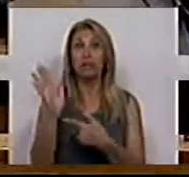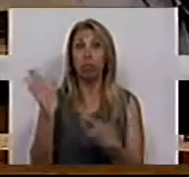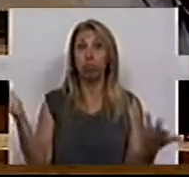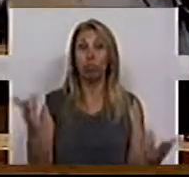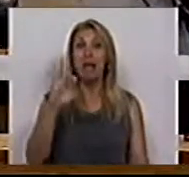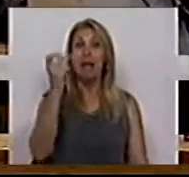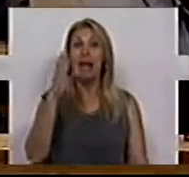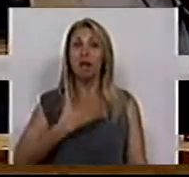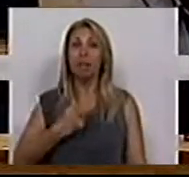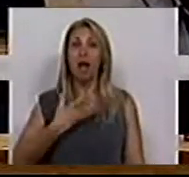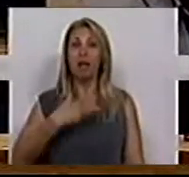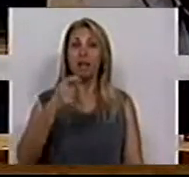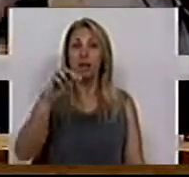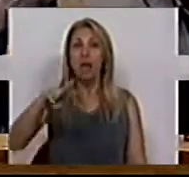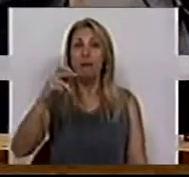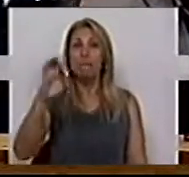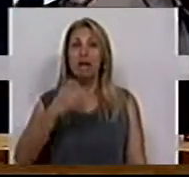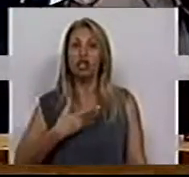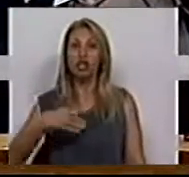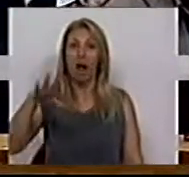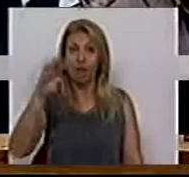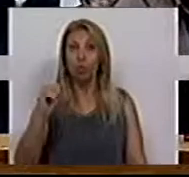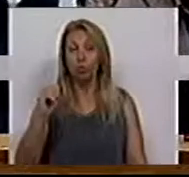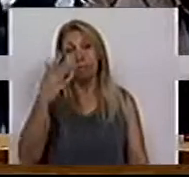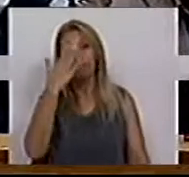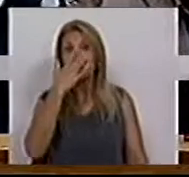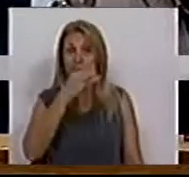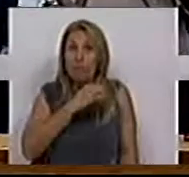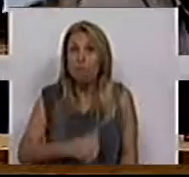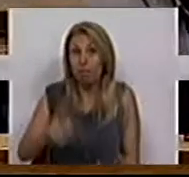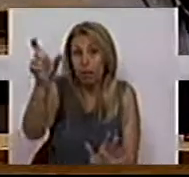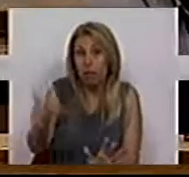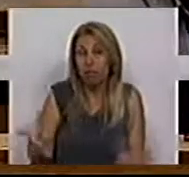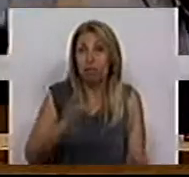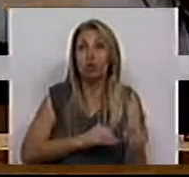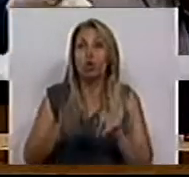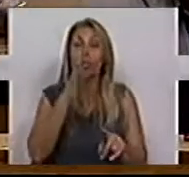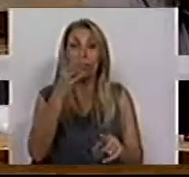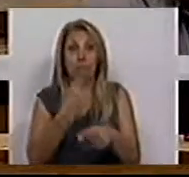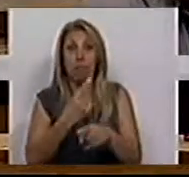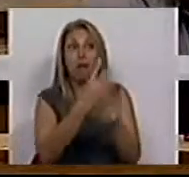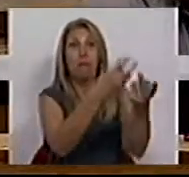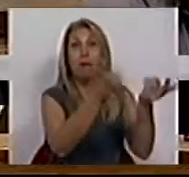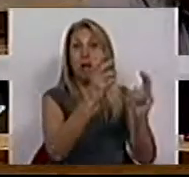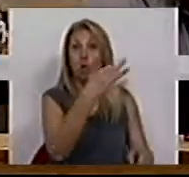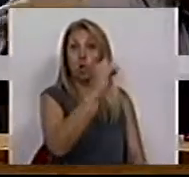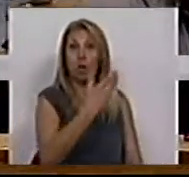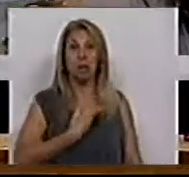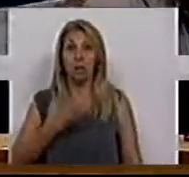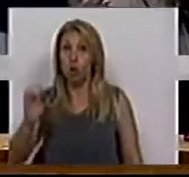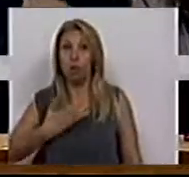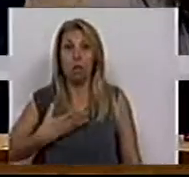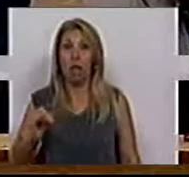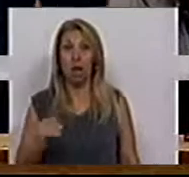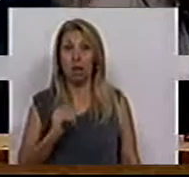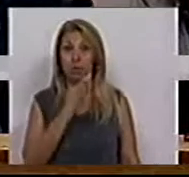e eventualmente, por isso, Sr. Deputado, se me permite, nem a bancada do PSD, nem a bancada do CDS lhe dirijem a alguma palavra,